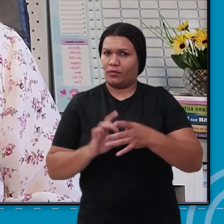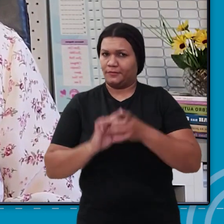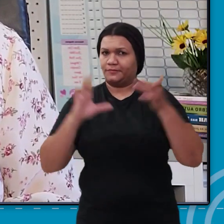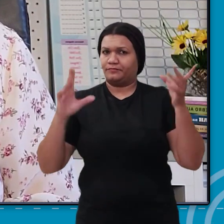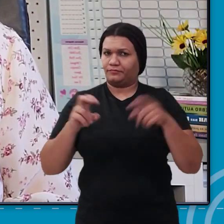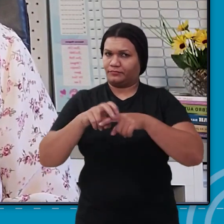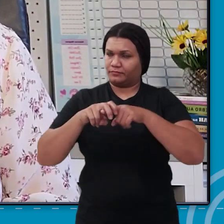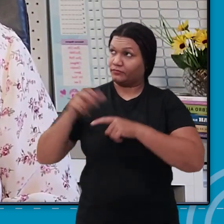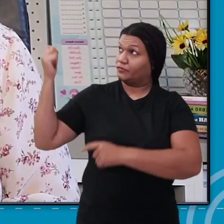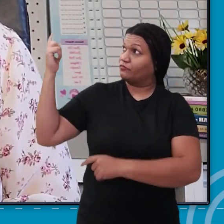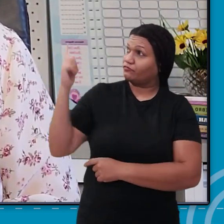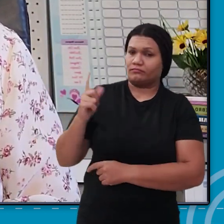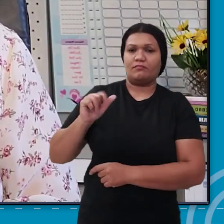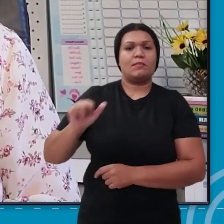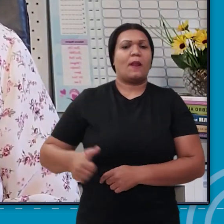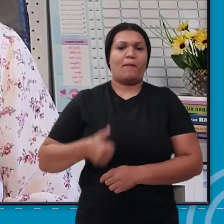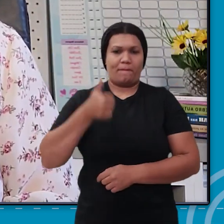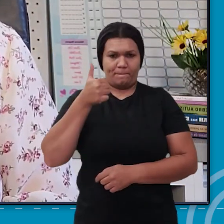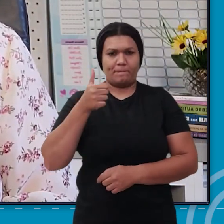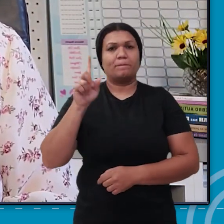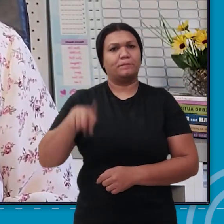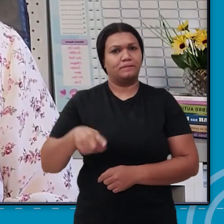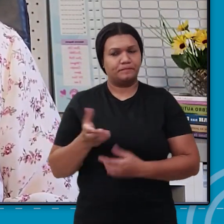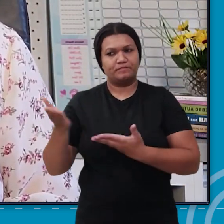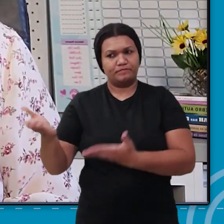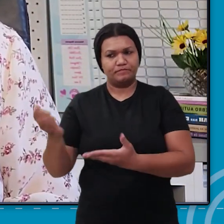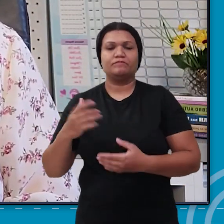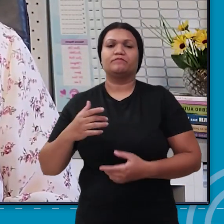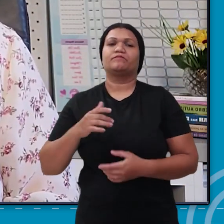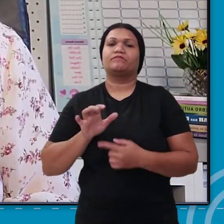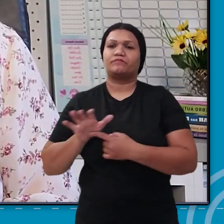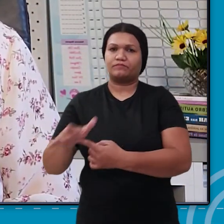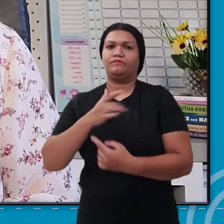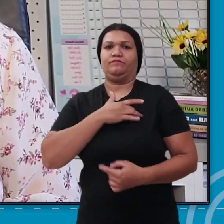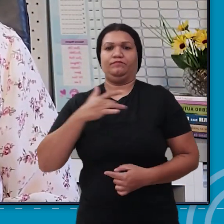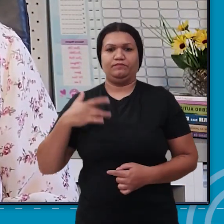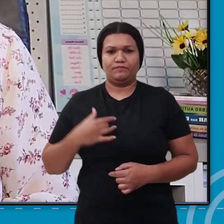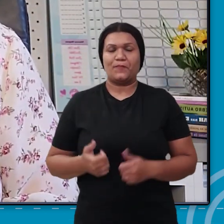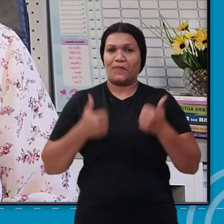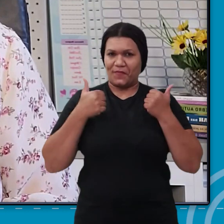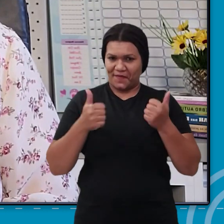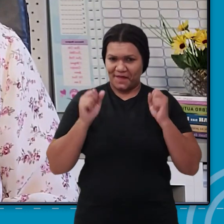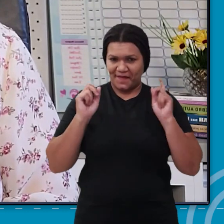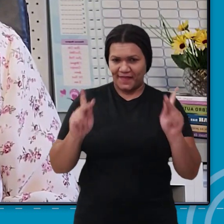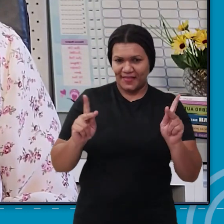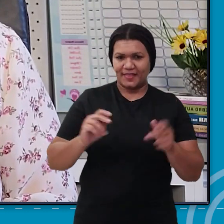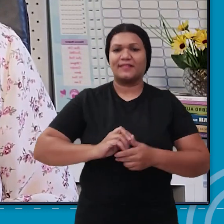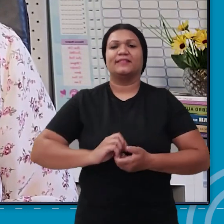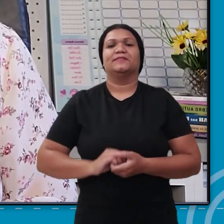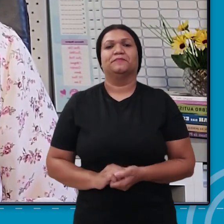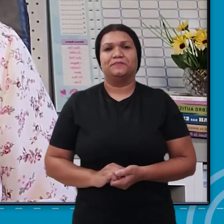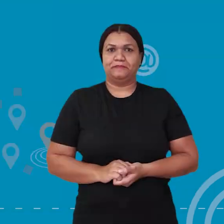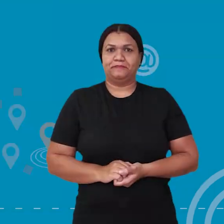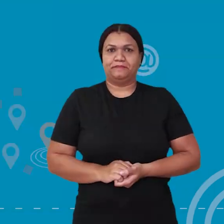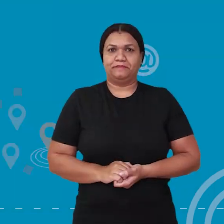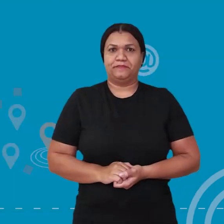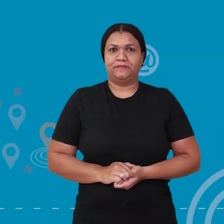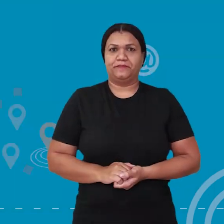horário permitido em relação ao sol, melhor será para ela, para a sua saúde, ok?